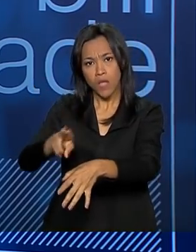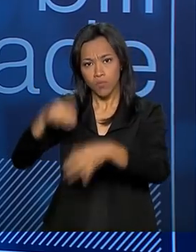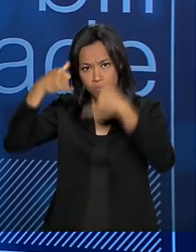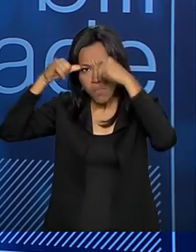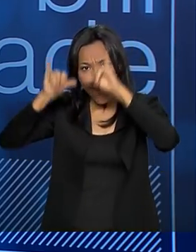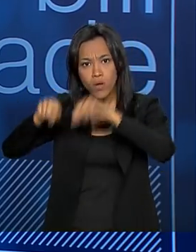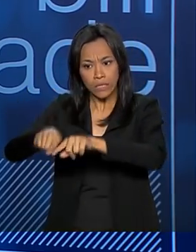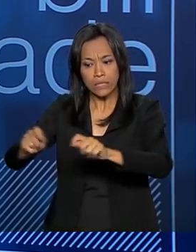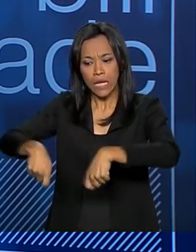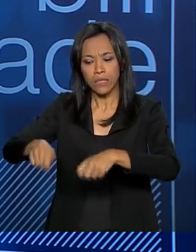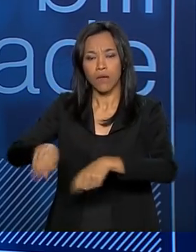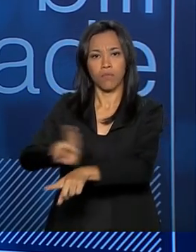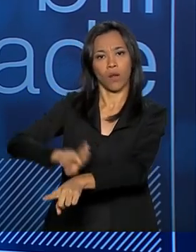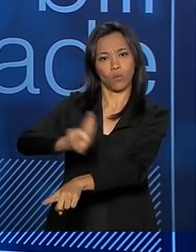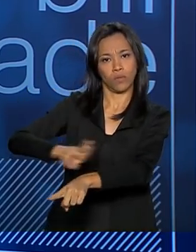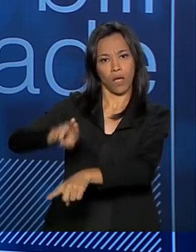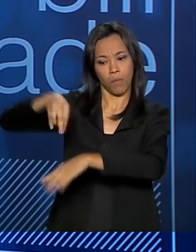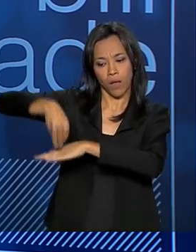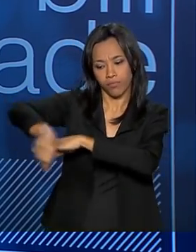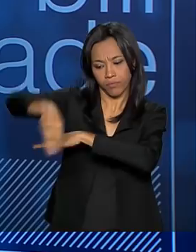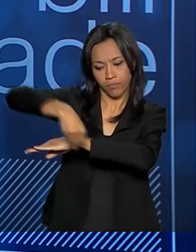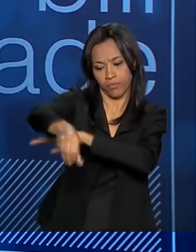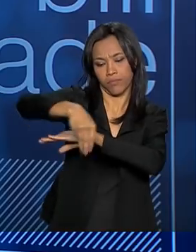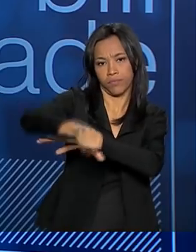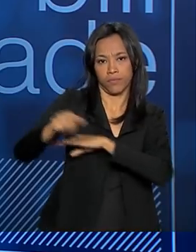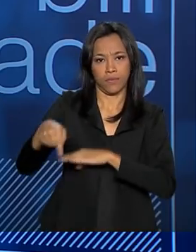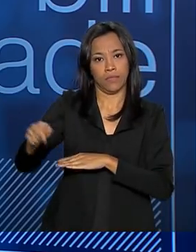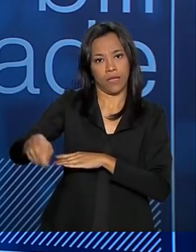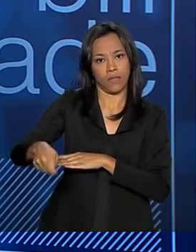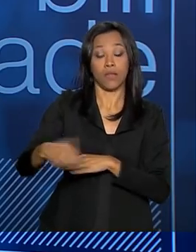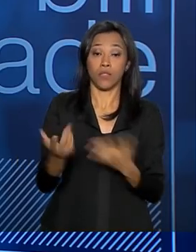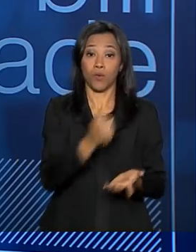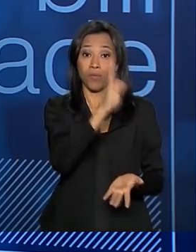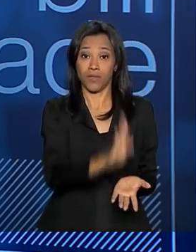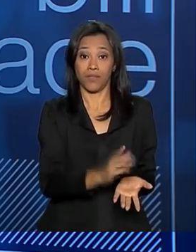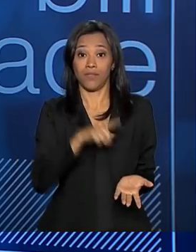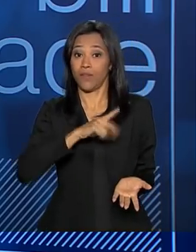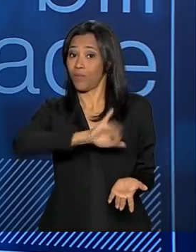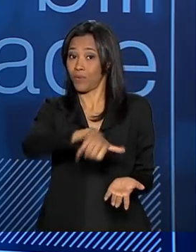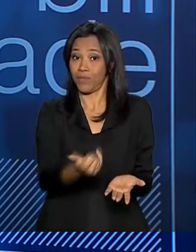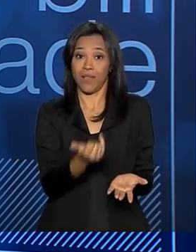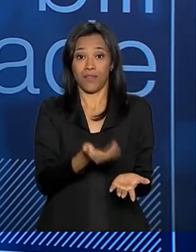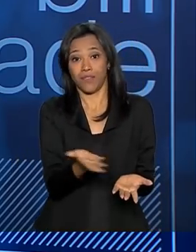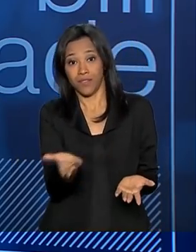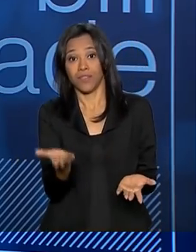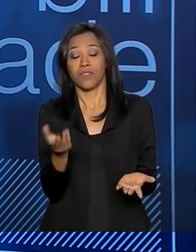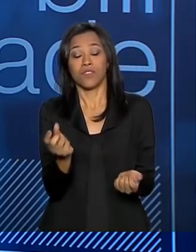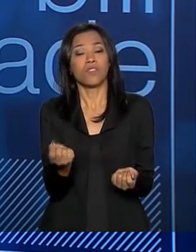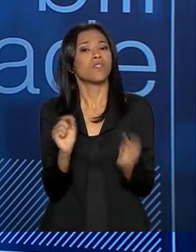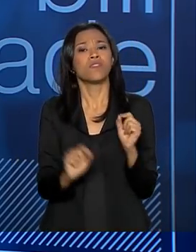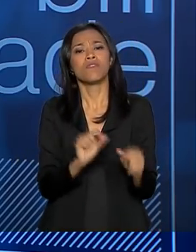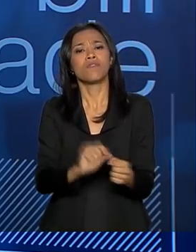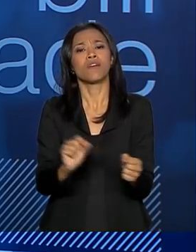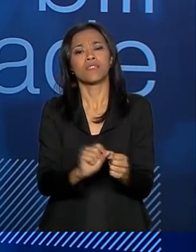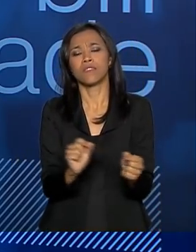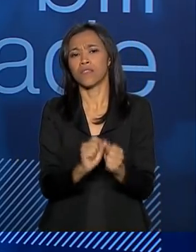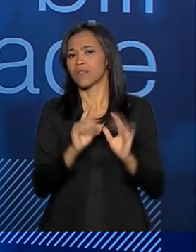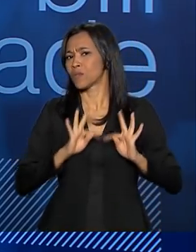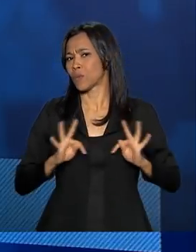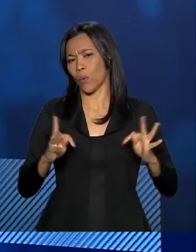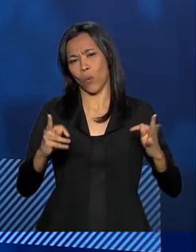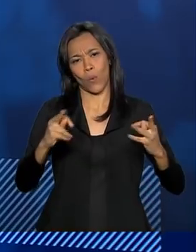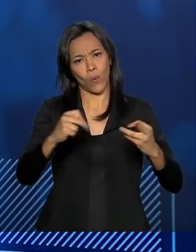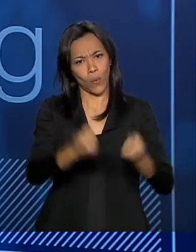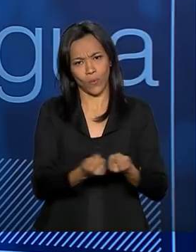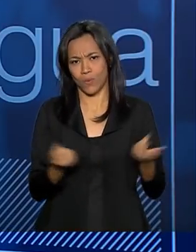pode recuperar para agricultura. Então, o Brasil é a grande bola da vez, é o player que tem a oportunidade de fazer todo esse